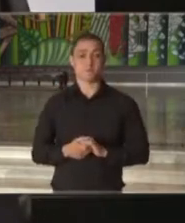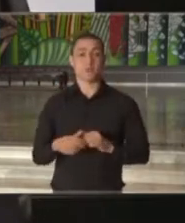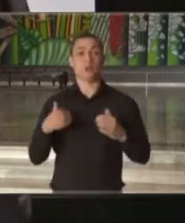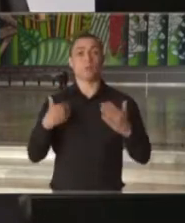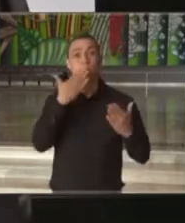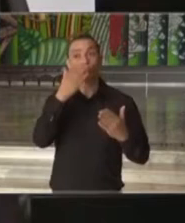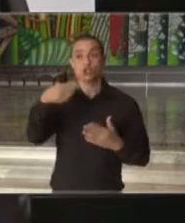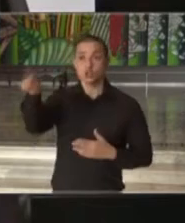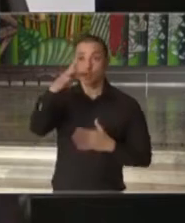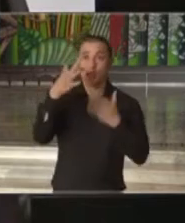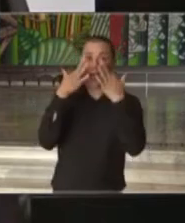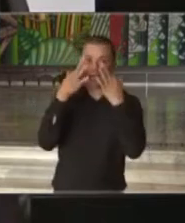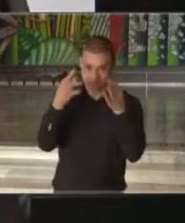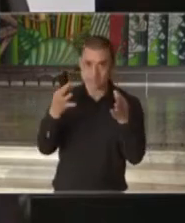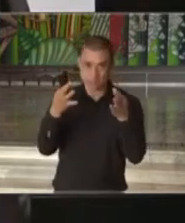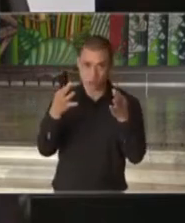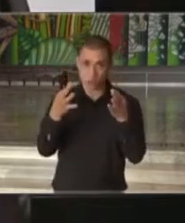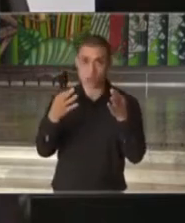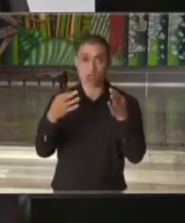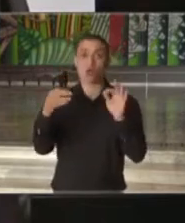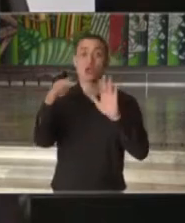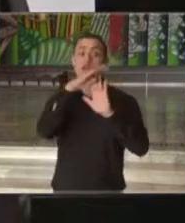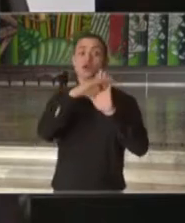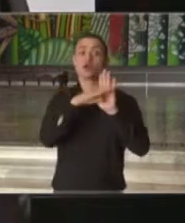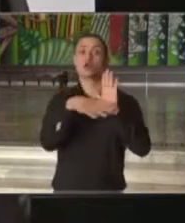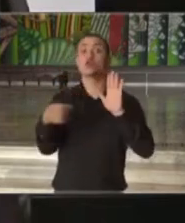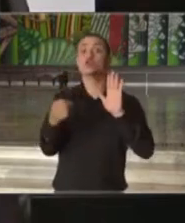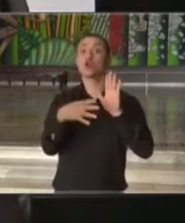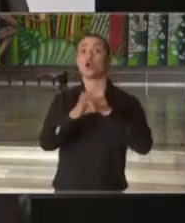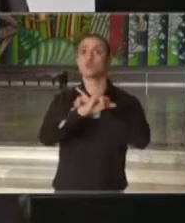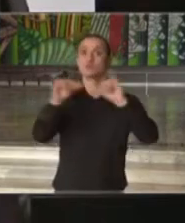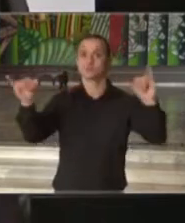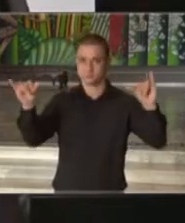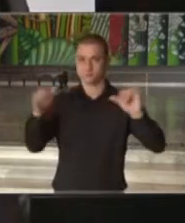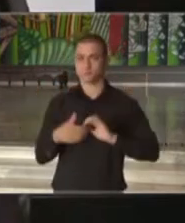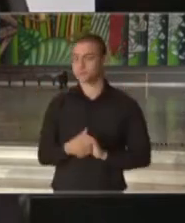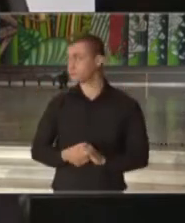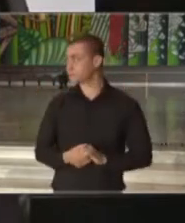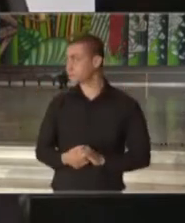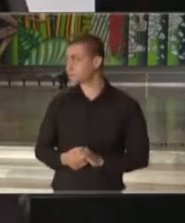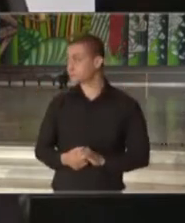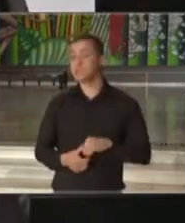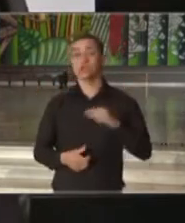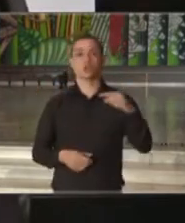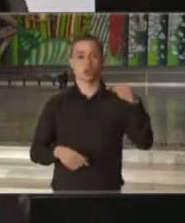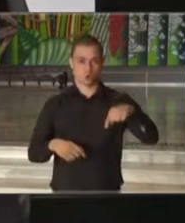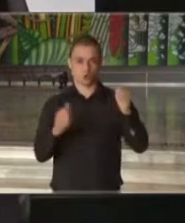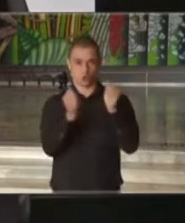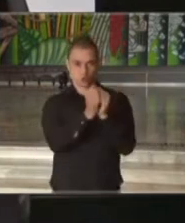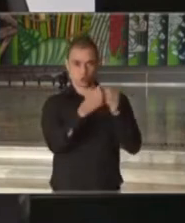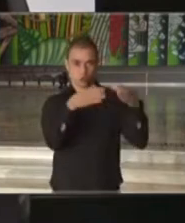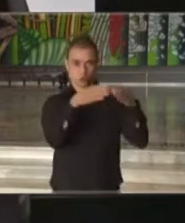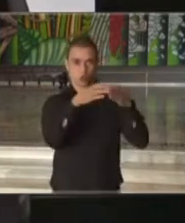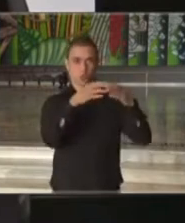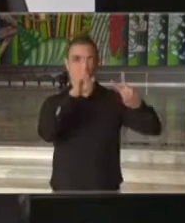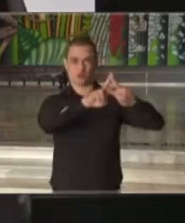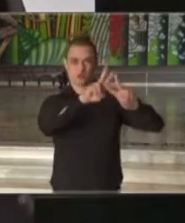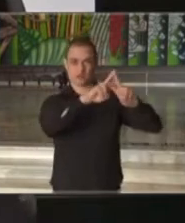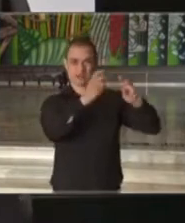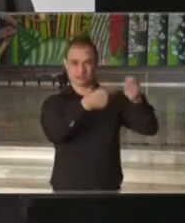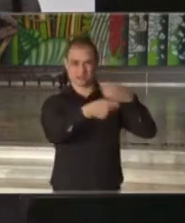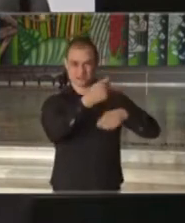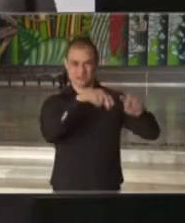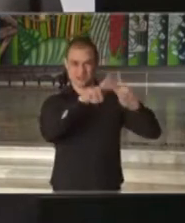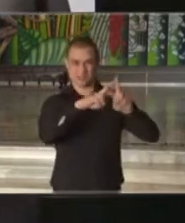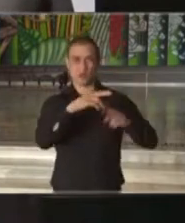pedir a atenção das pessoas para aquilo que nós estamos deliberando. Deliberamos junto ao sistema prisional, comandado pelo